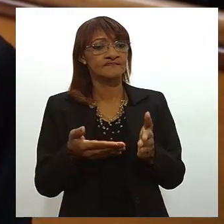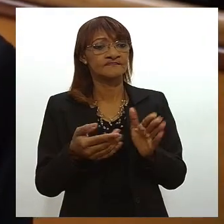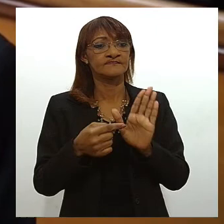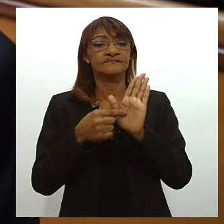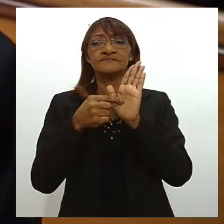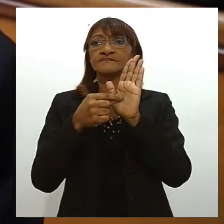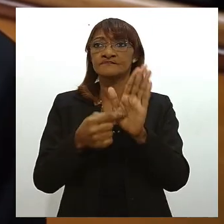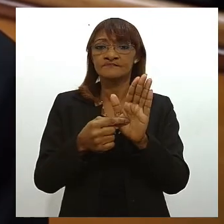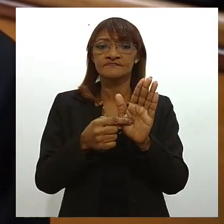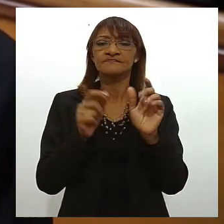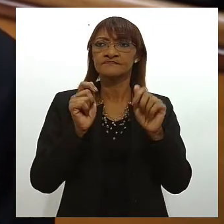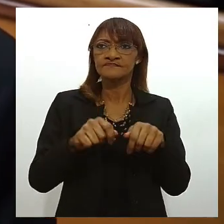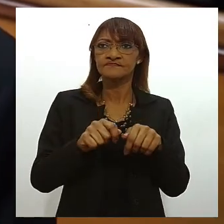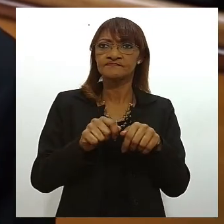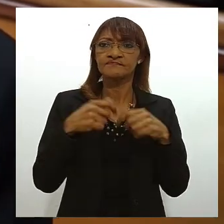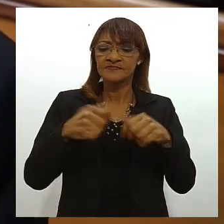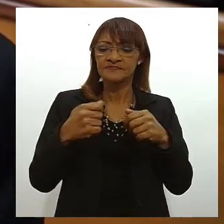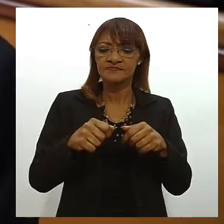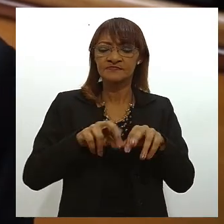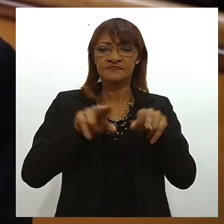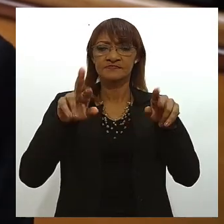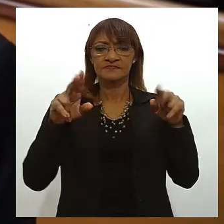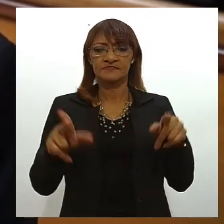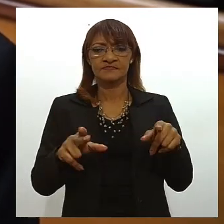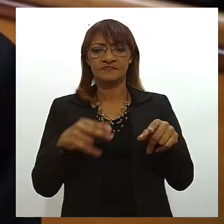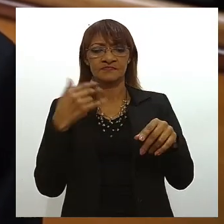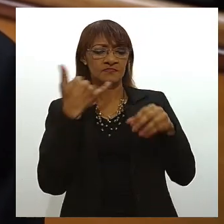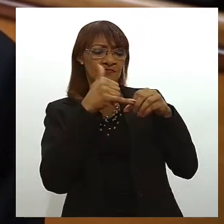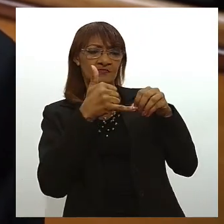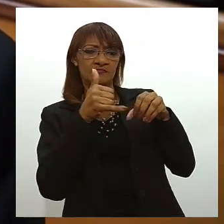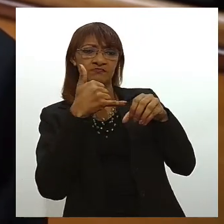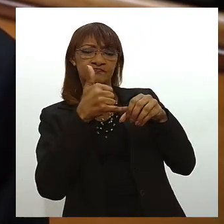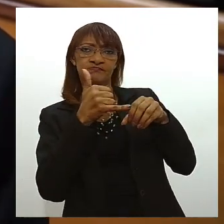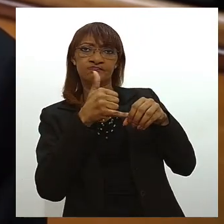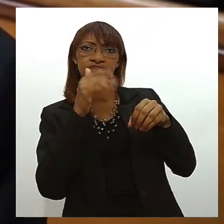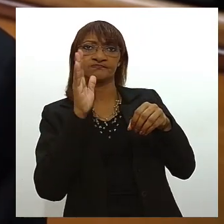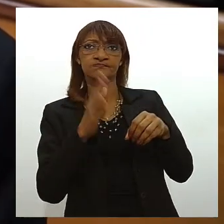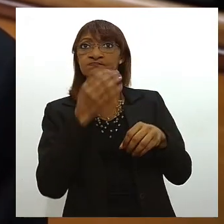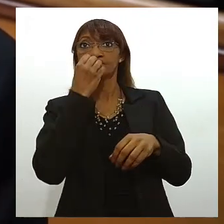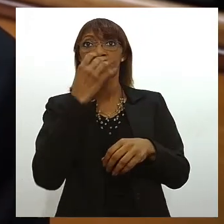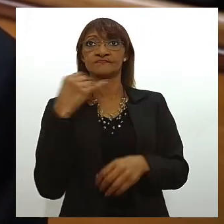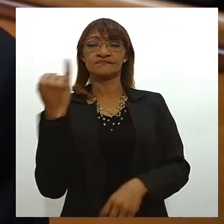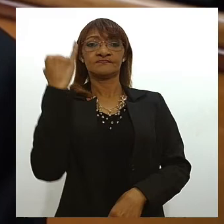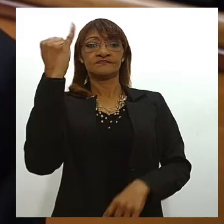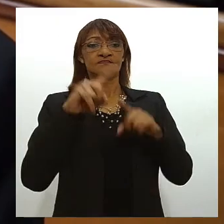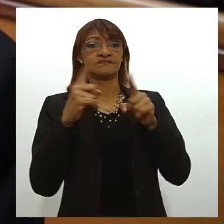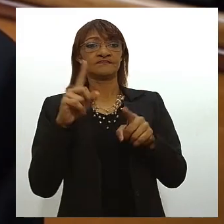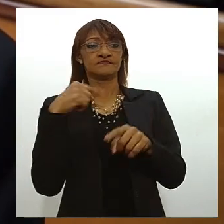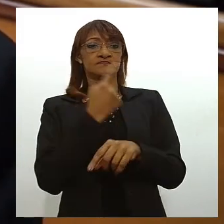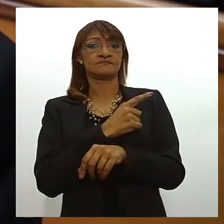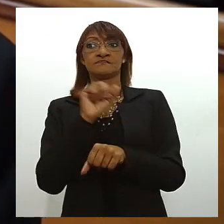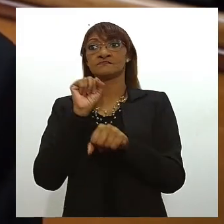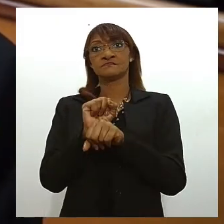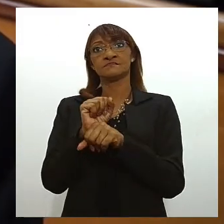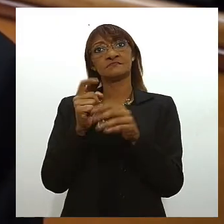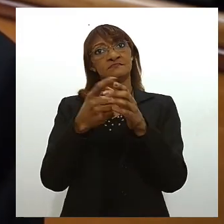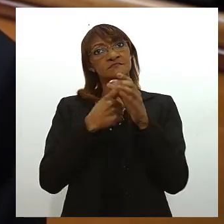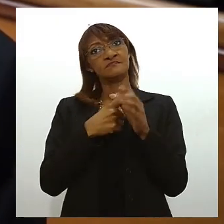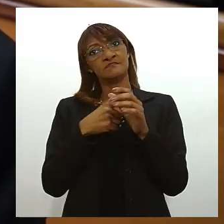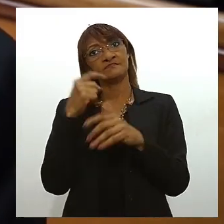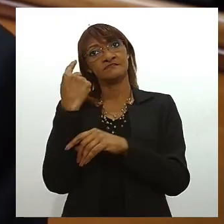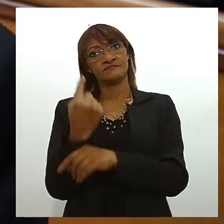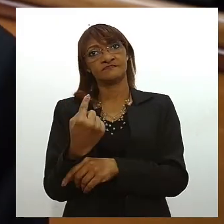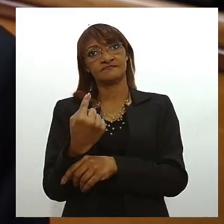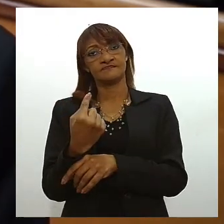diversificar certamente a cadeia do gás é uma cadeia importantíssima e vai alavancar muitos investimentos mas o estado não pode só ficar dependente de uma cadeia